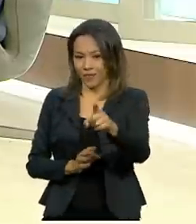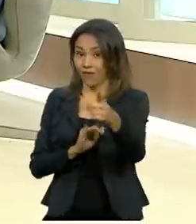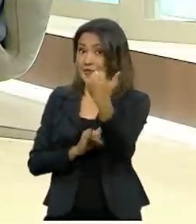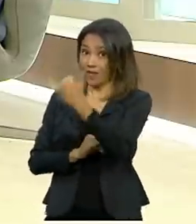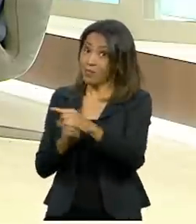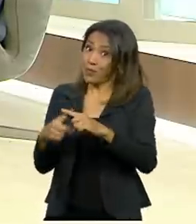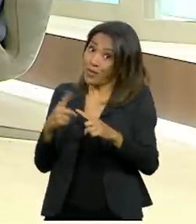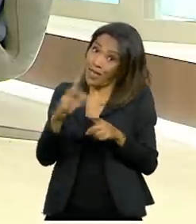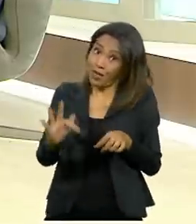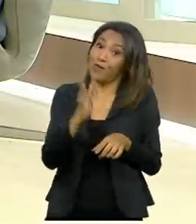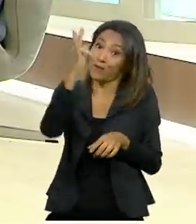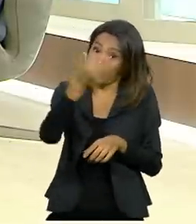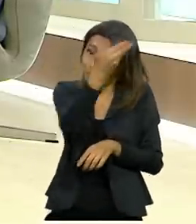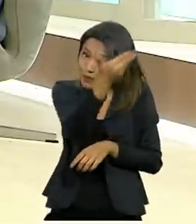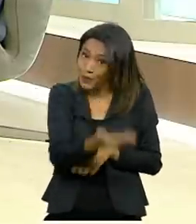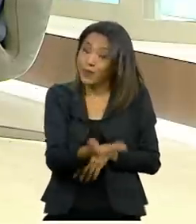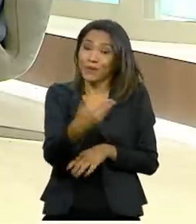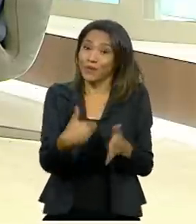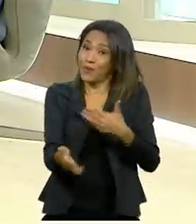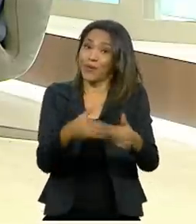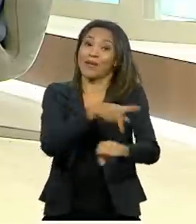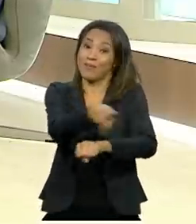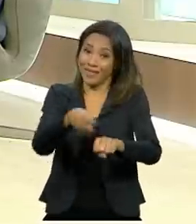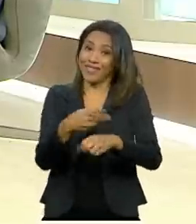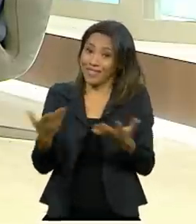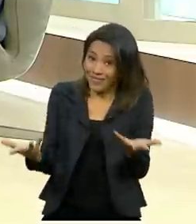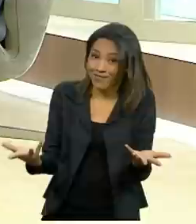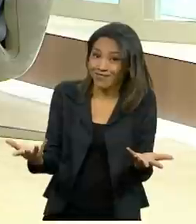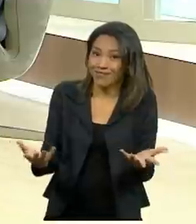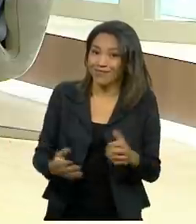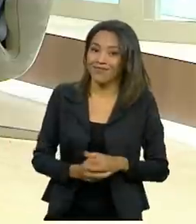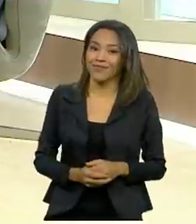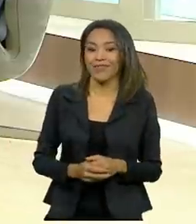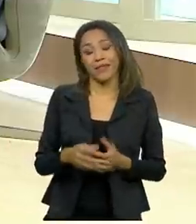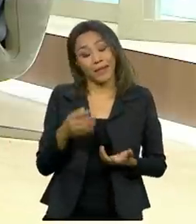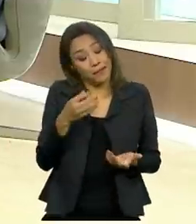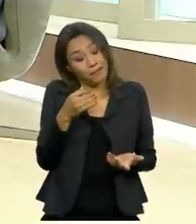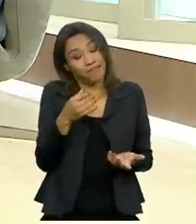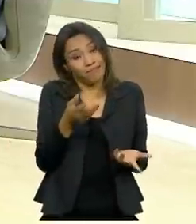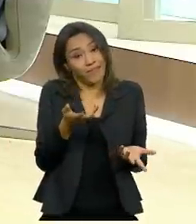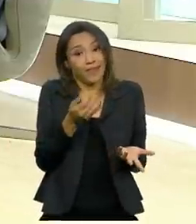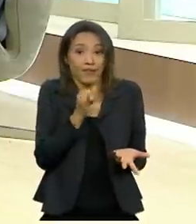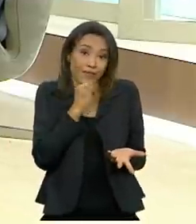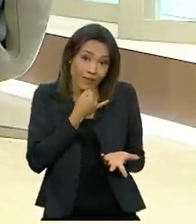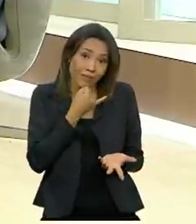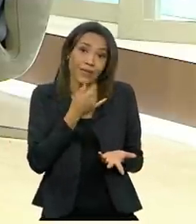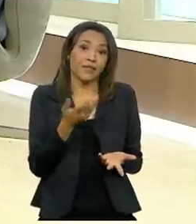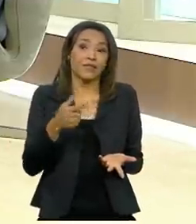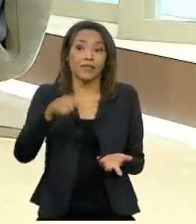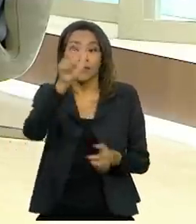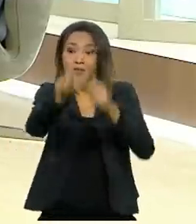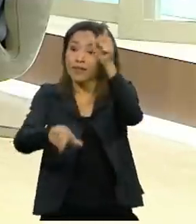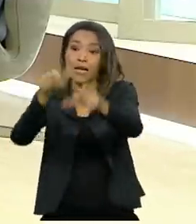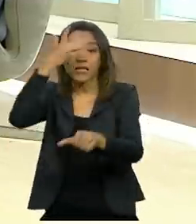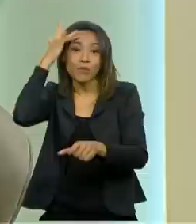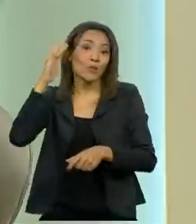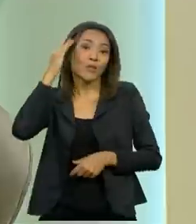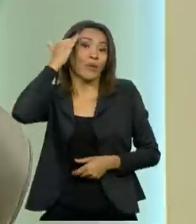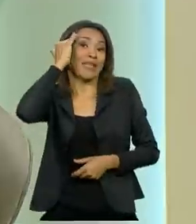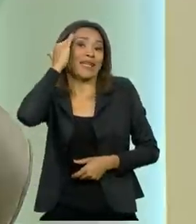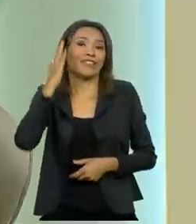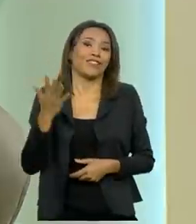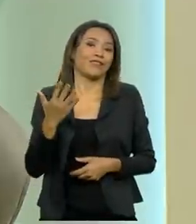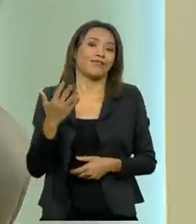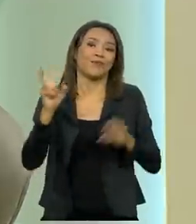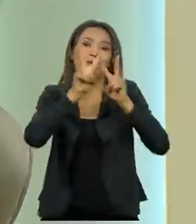representam o futuro de qualquer país, né? Pena que hoje há muita gente que não entende do assunto, querendo